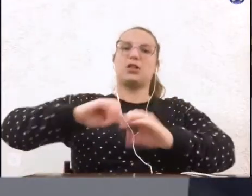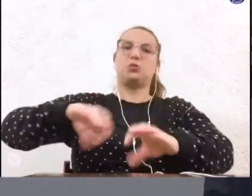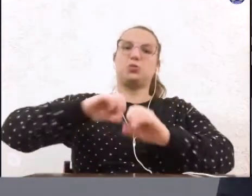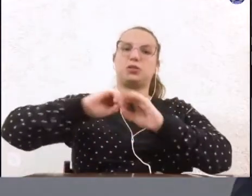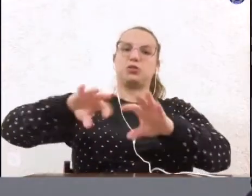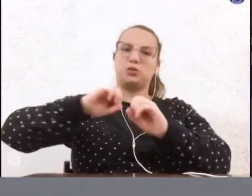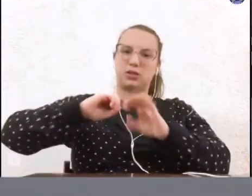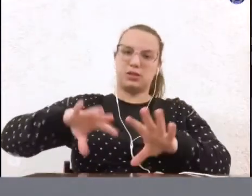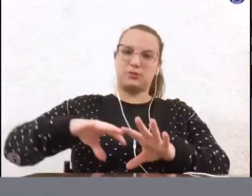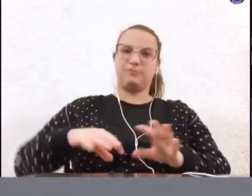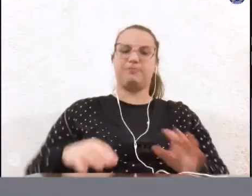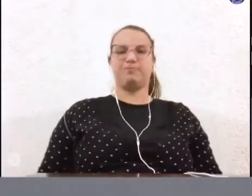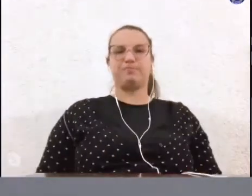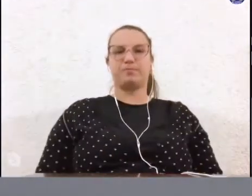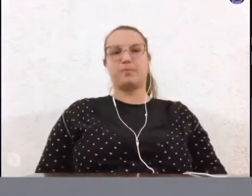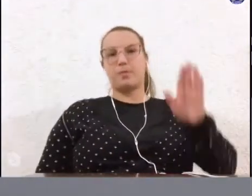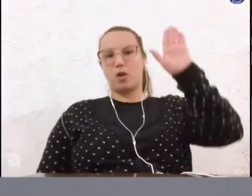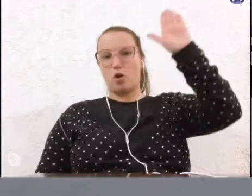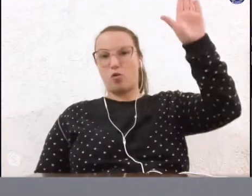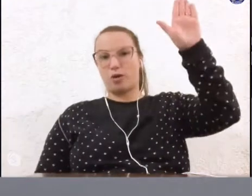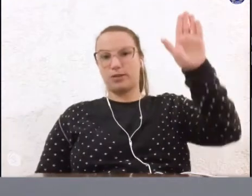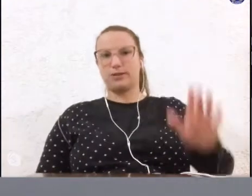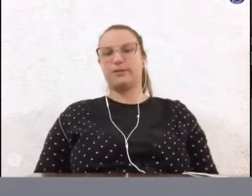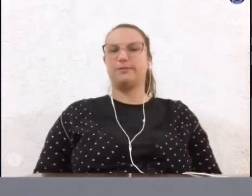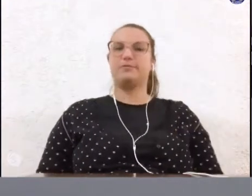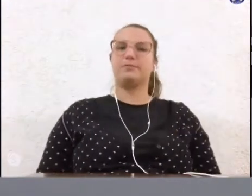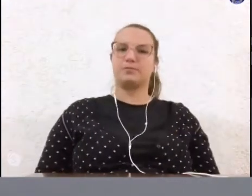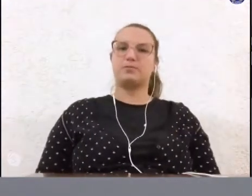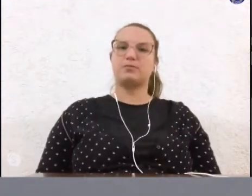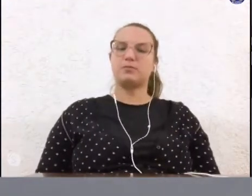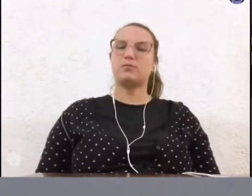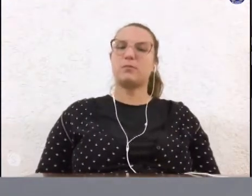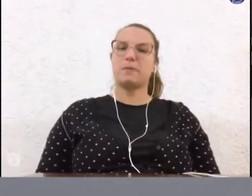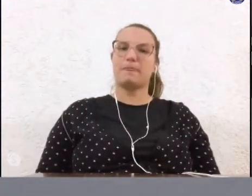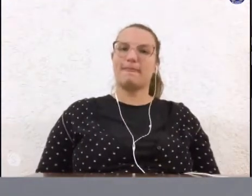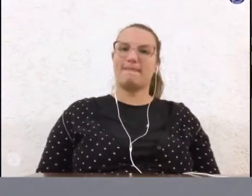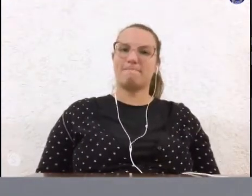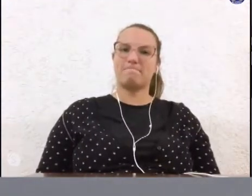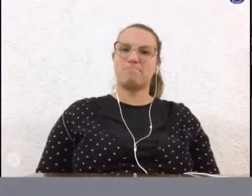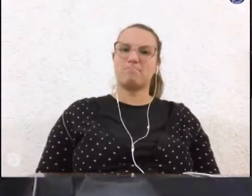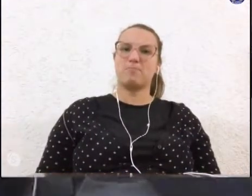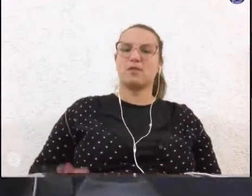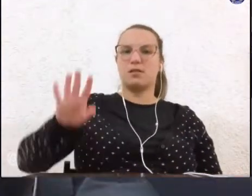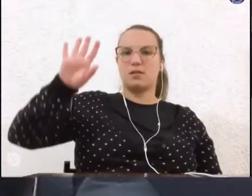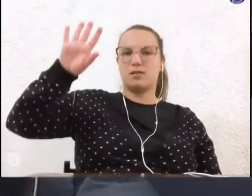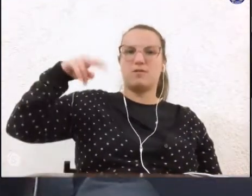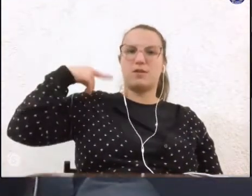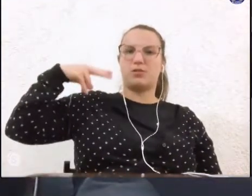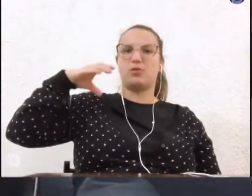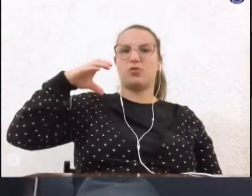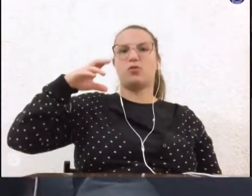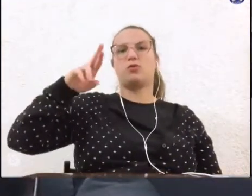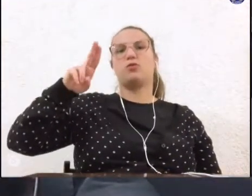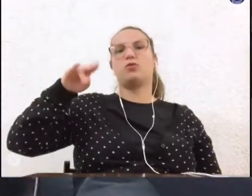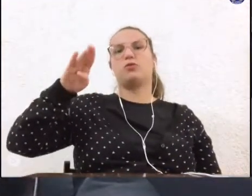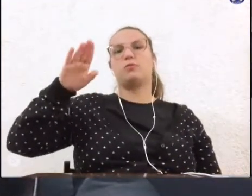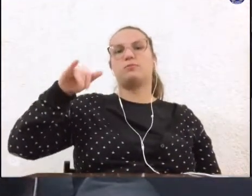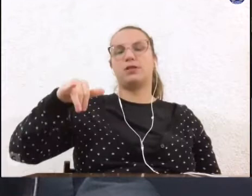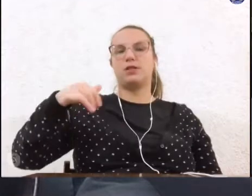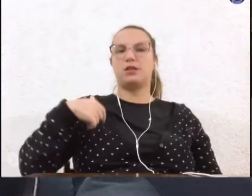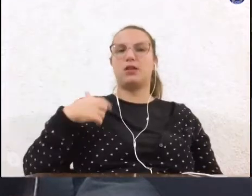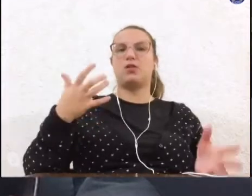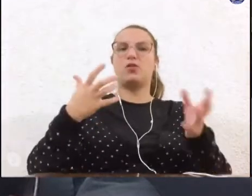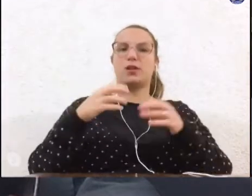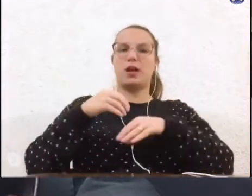atuais. Questão de ordem, senhor presidente. Muito bem. Tem a palavra ao vereador Curumim. Queria aqui comentar,